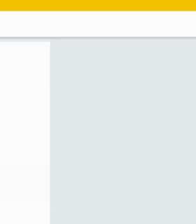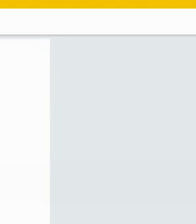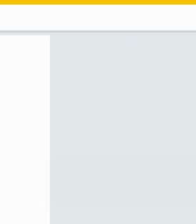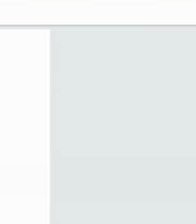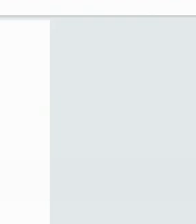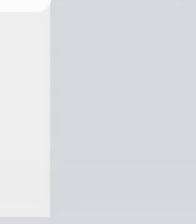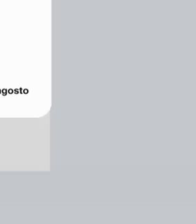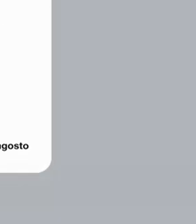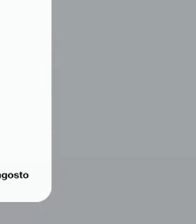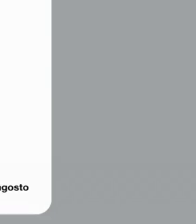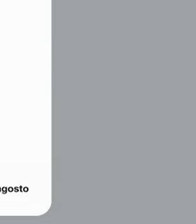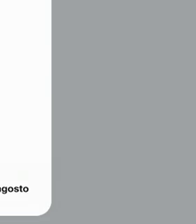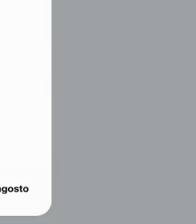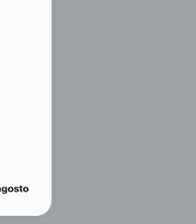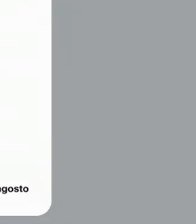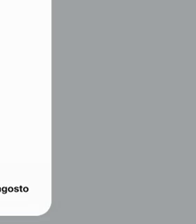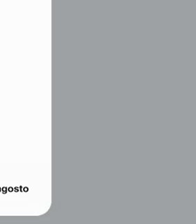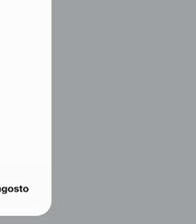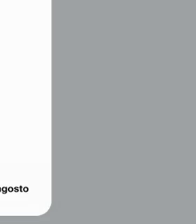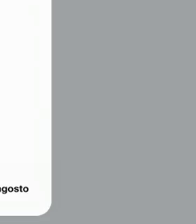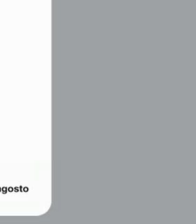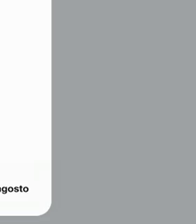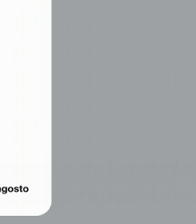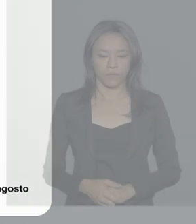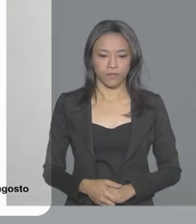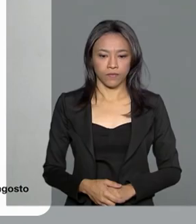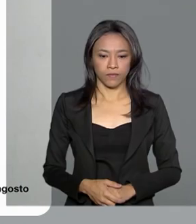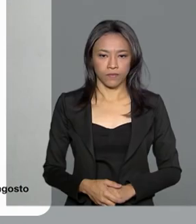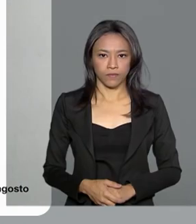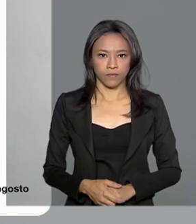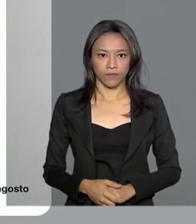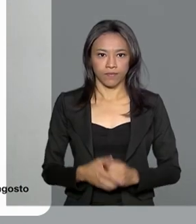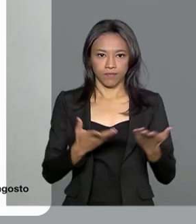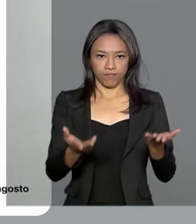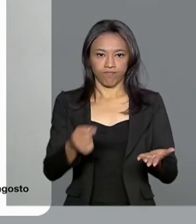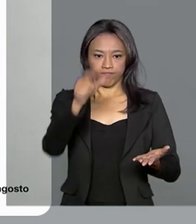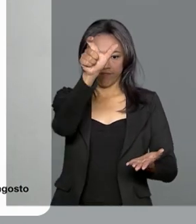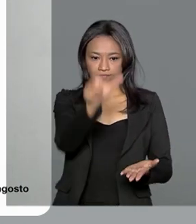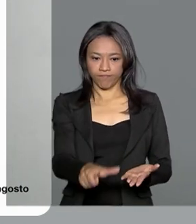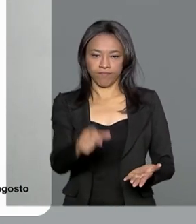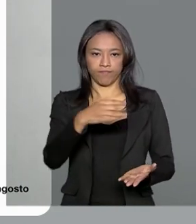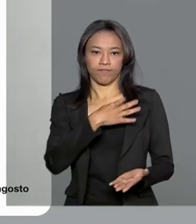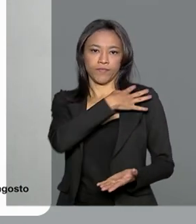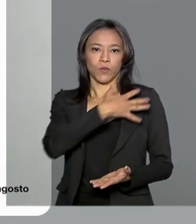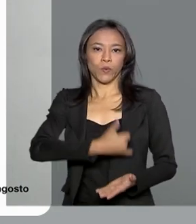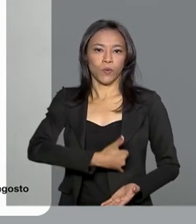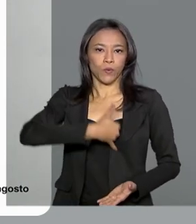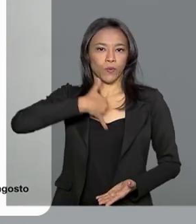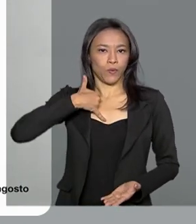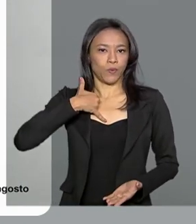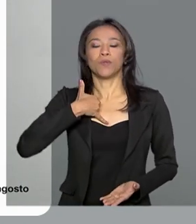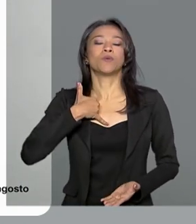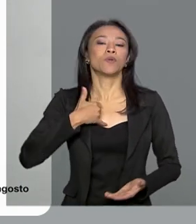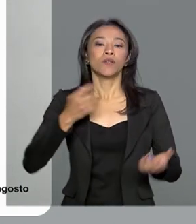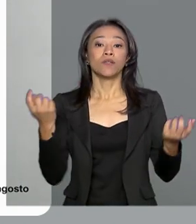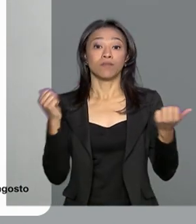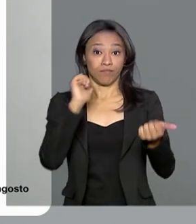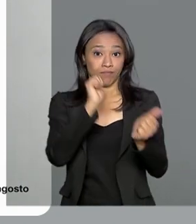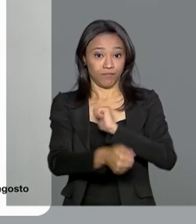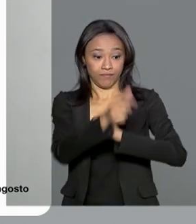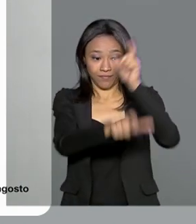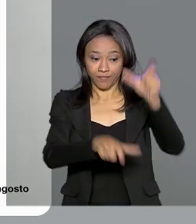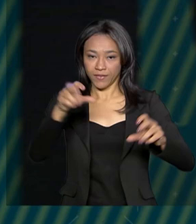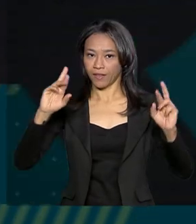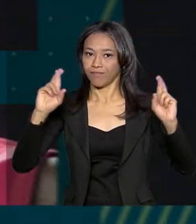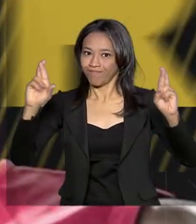ontem, pelas redes sociais, o vice-presidente-general Hamilton Mourão falou que tem orgulho dos atletas brasileiros e que está